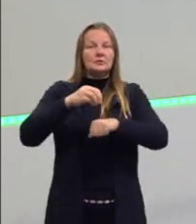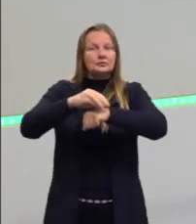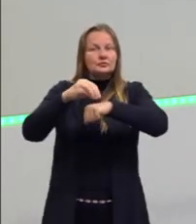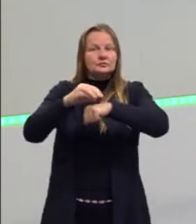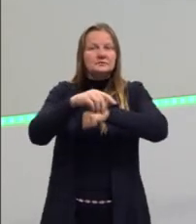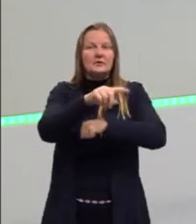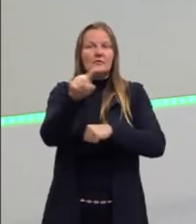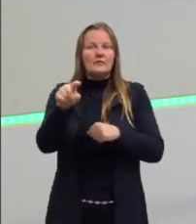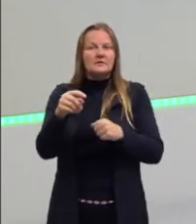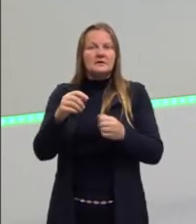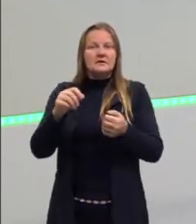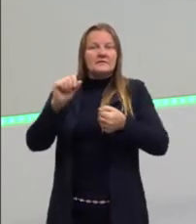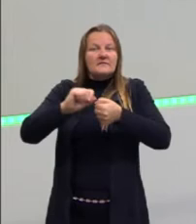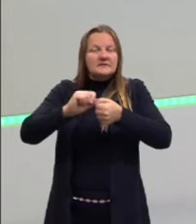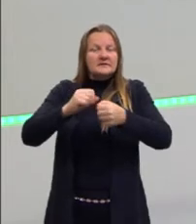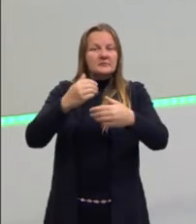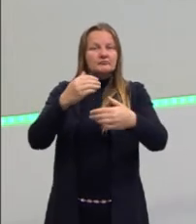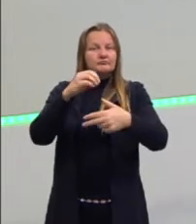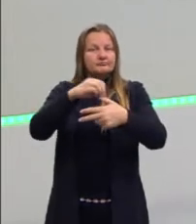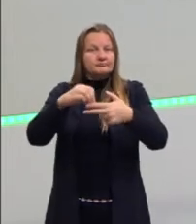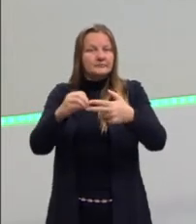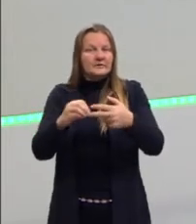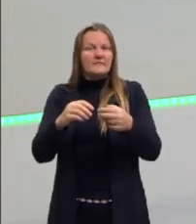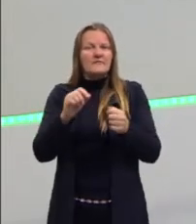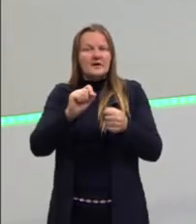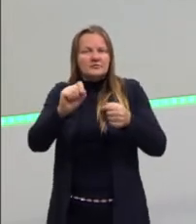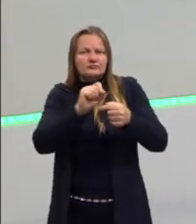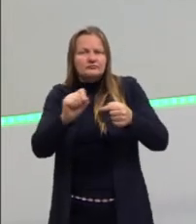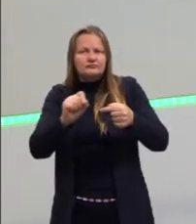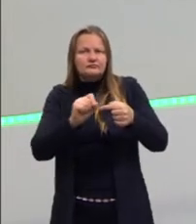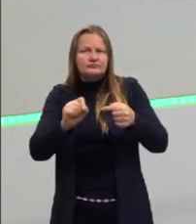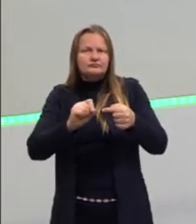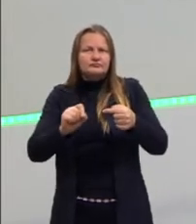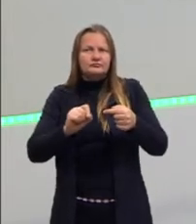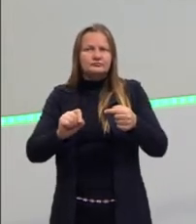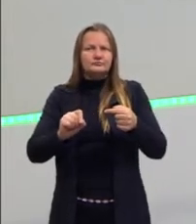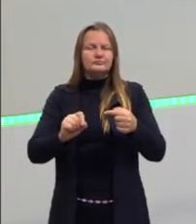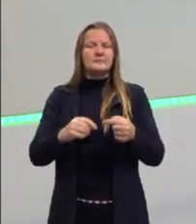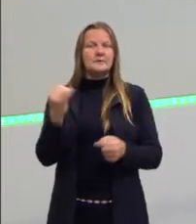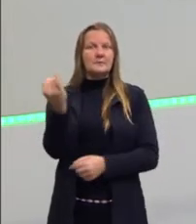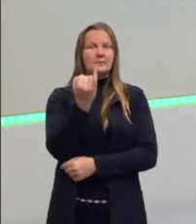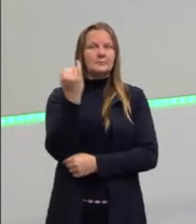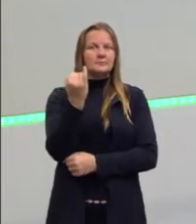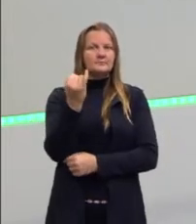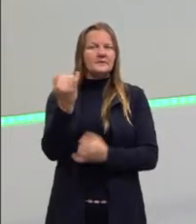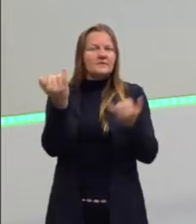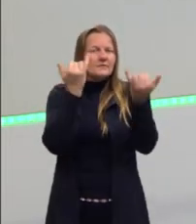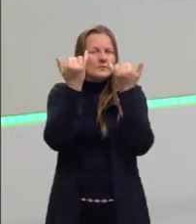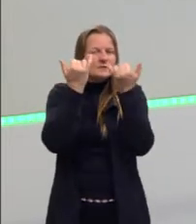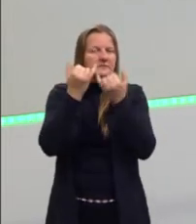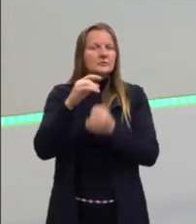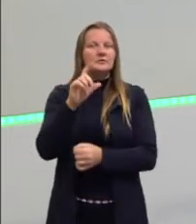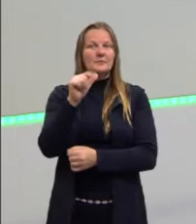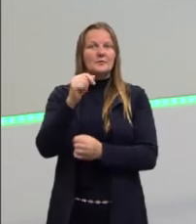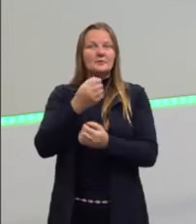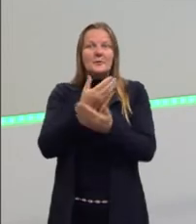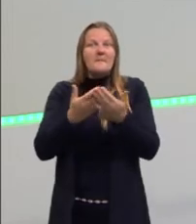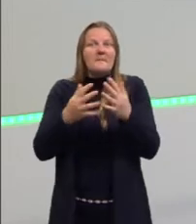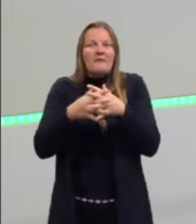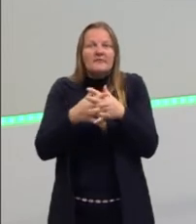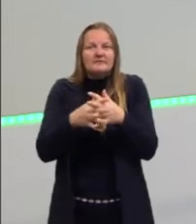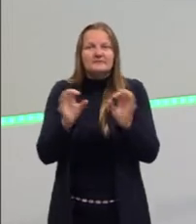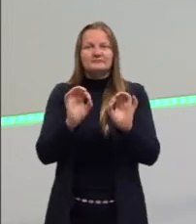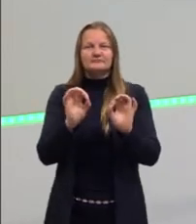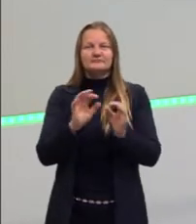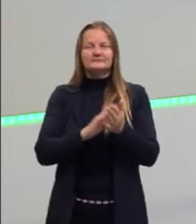no momento de realizar a questão, vai sublinhando as informações mais importantes, porque assim vocês não vão se perder, né? O